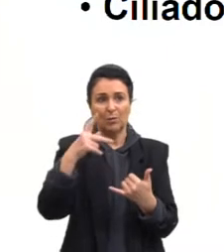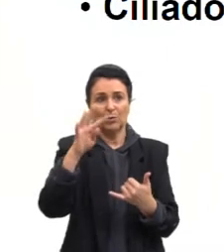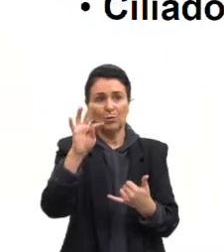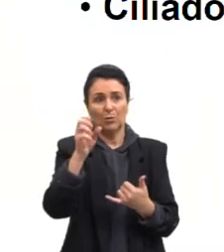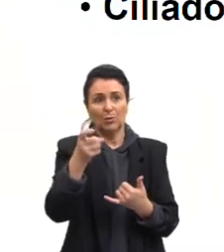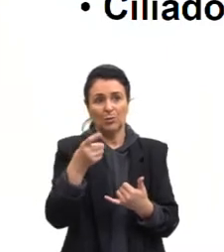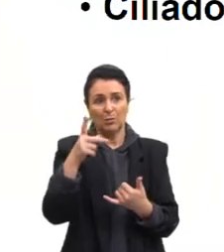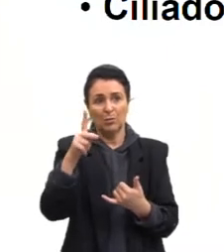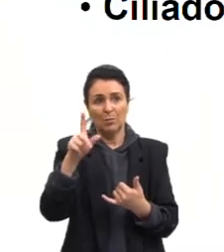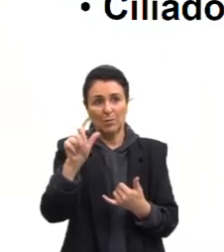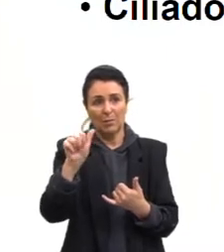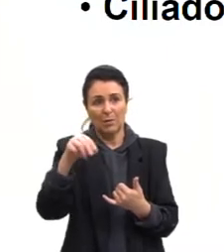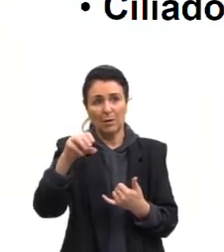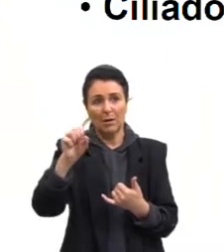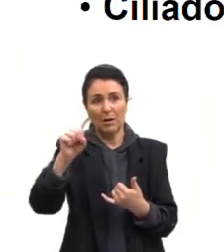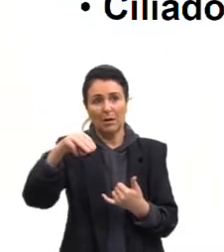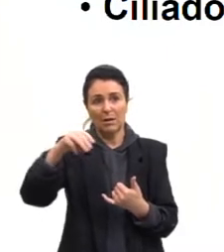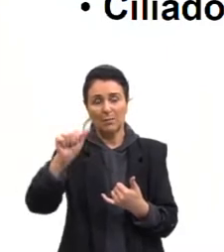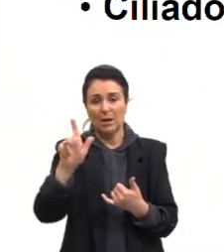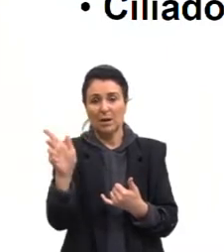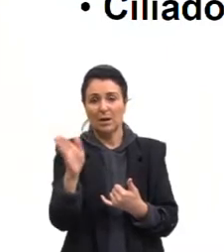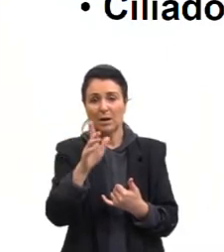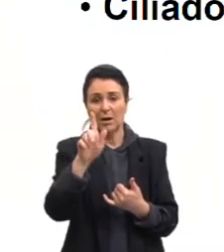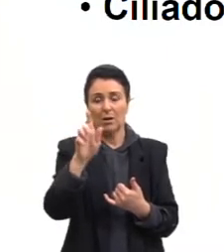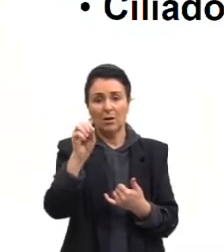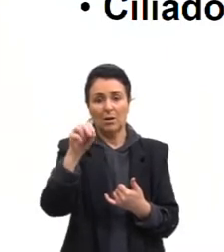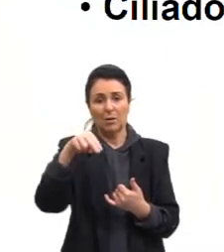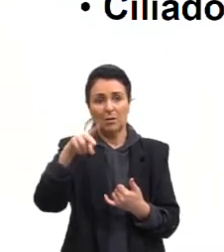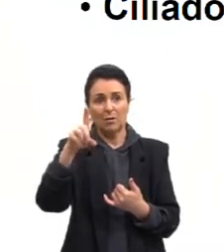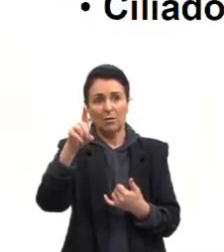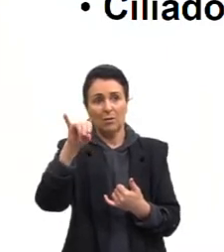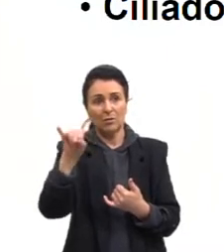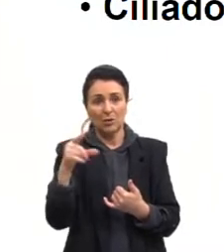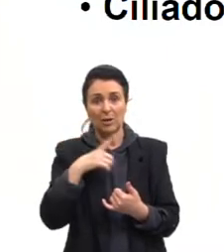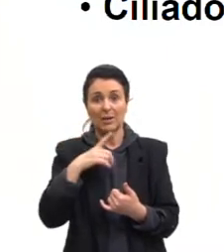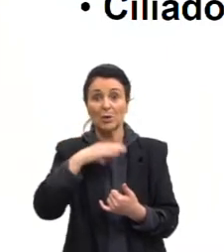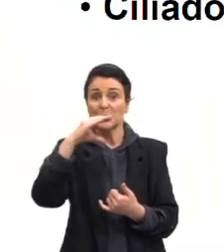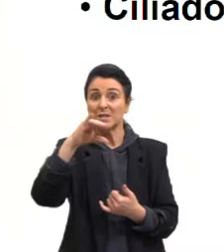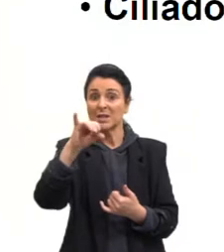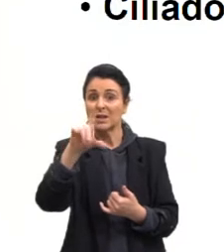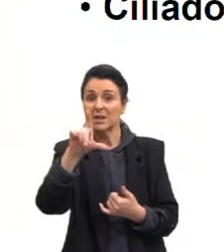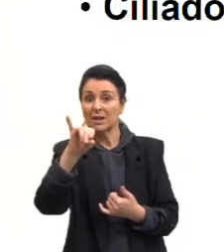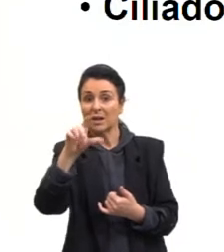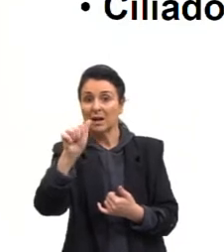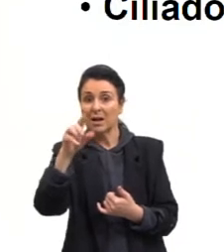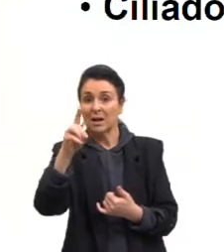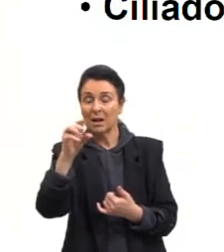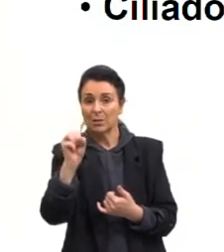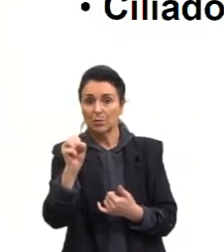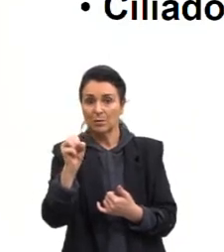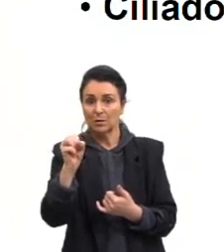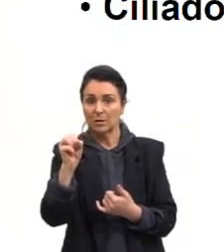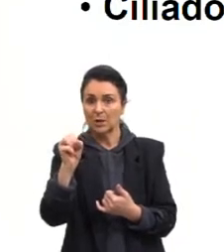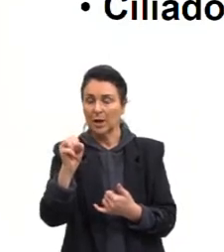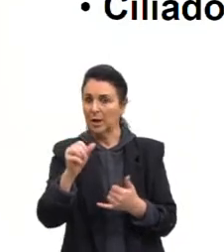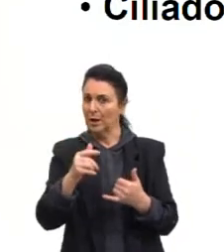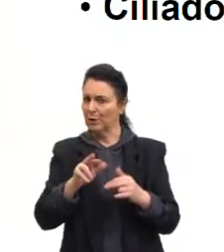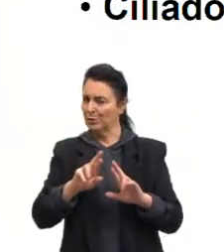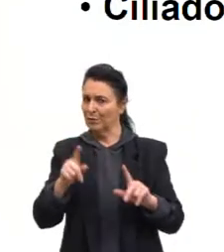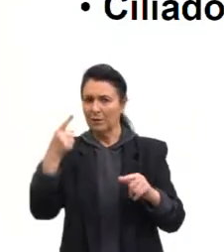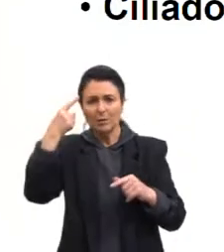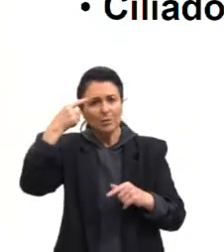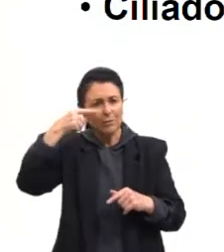E nós temos também os ciliados, que eles têm cílios, mas não é o cílio do olho. É